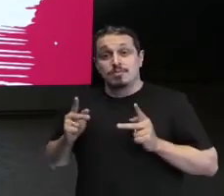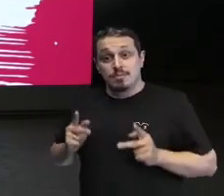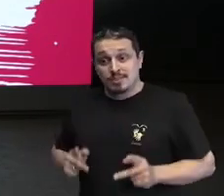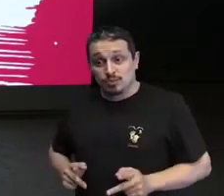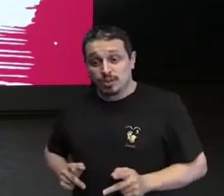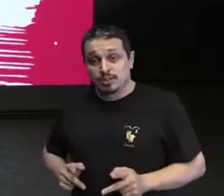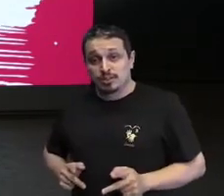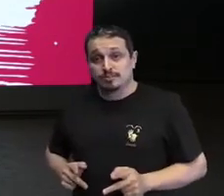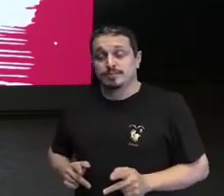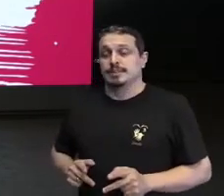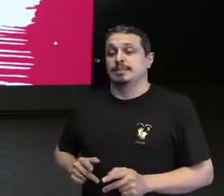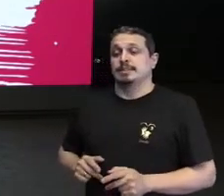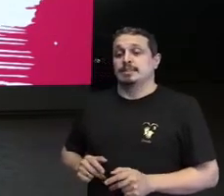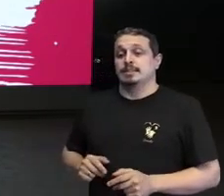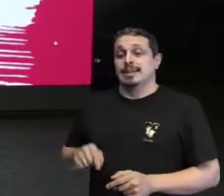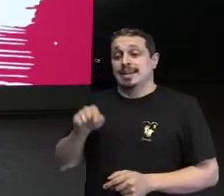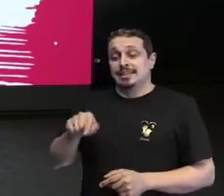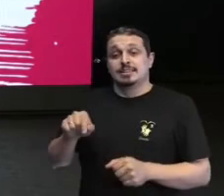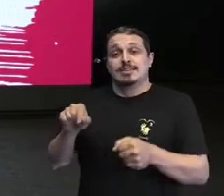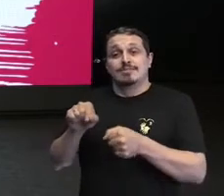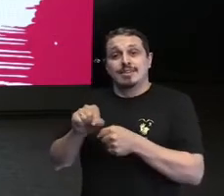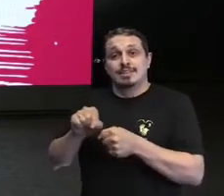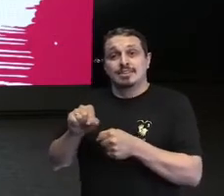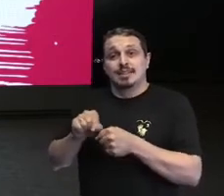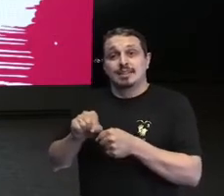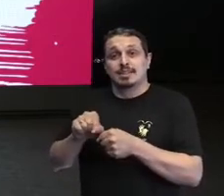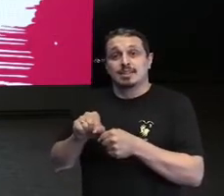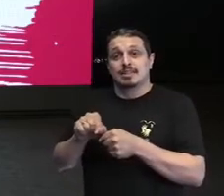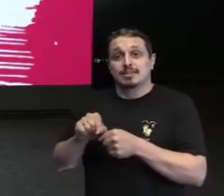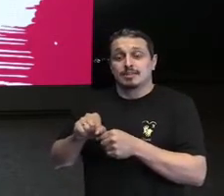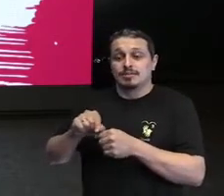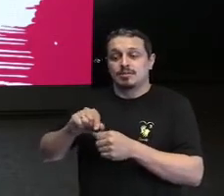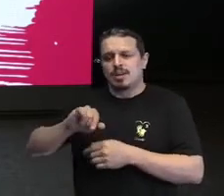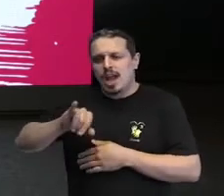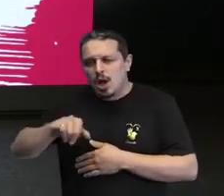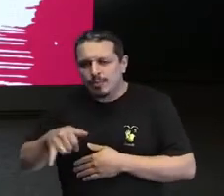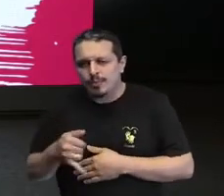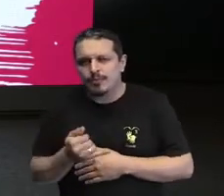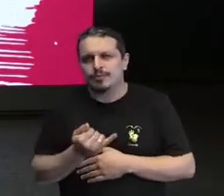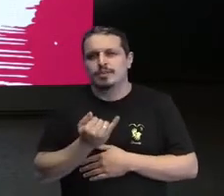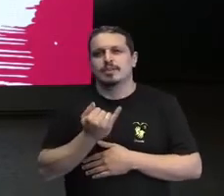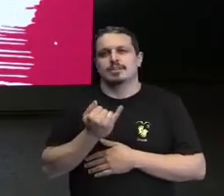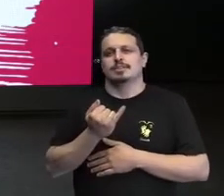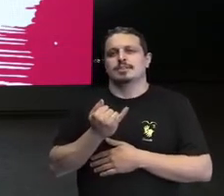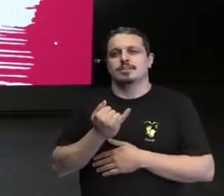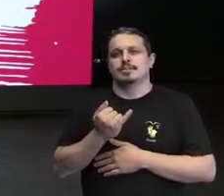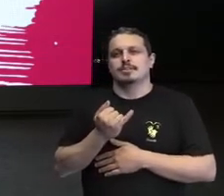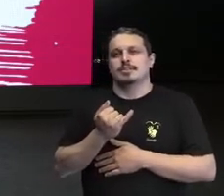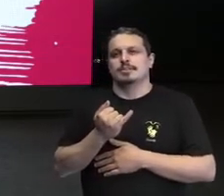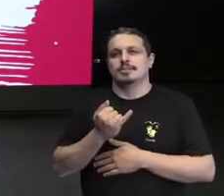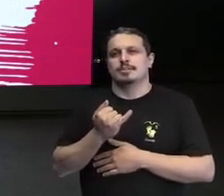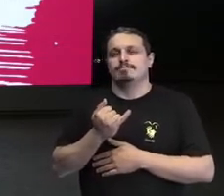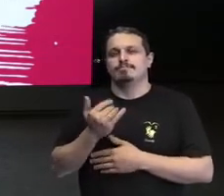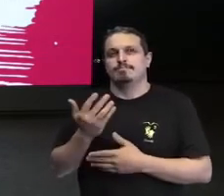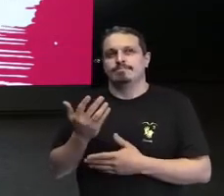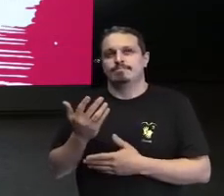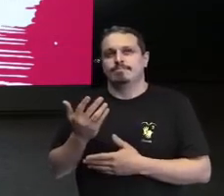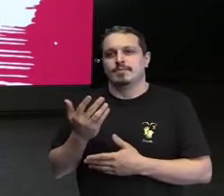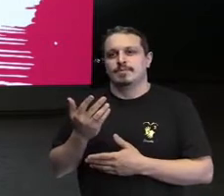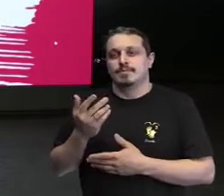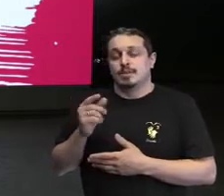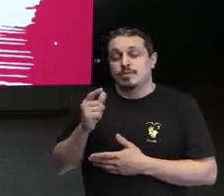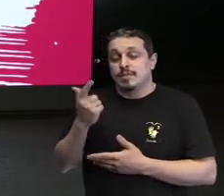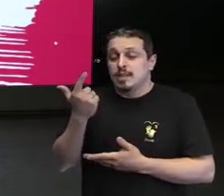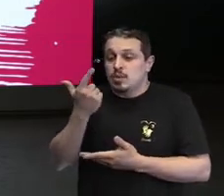optou por dar toda a oportunidade e dar todas as condições para que eu conseguisse